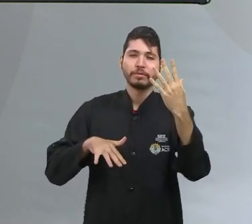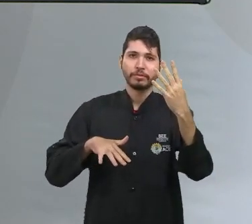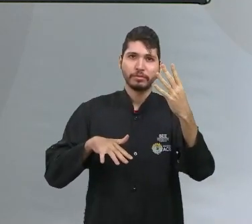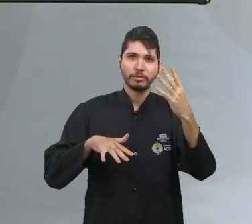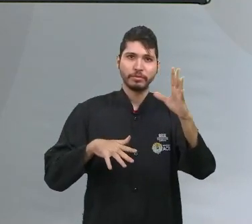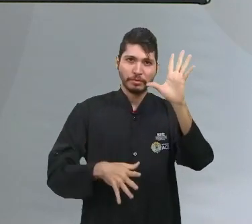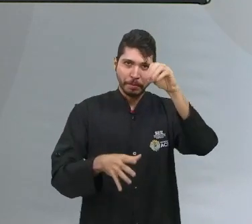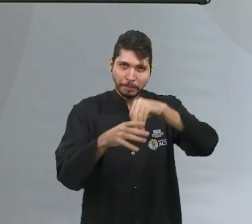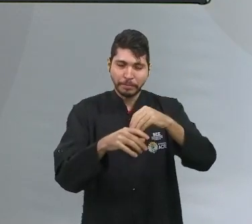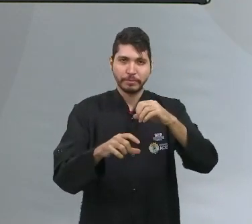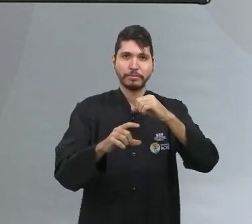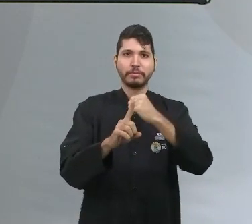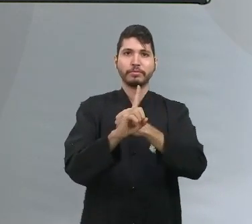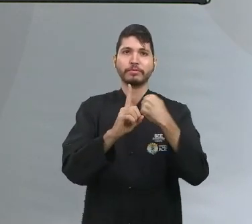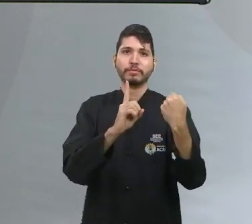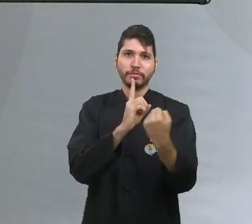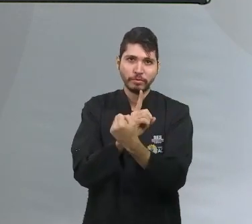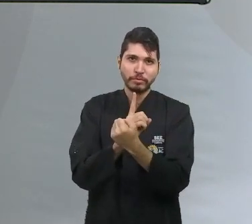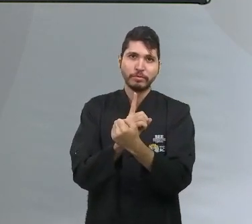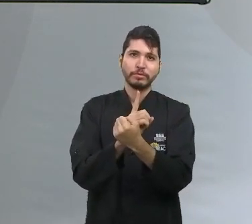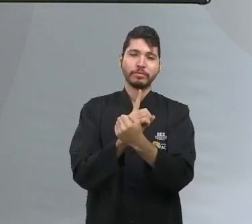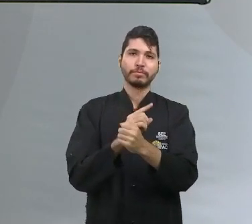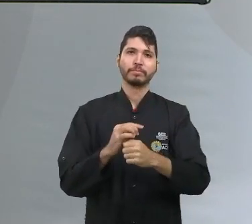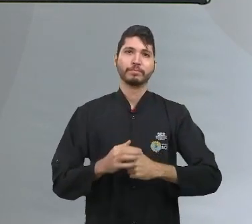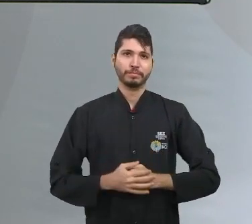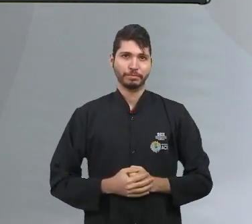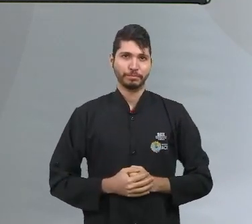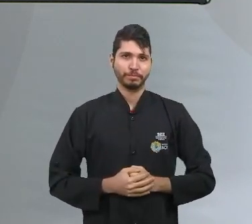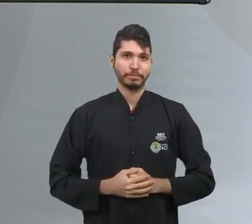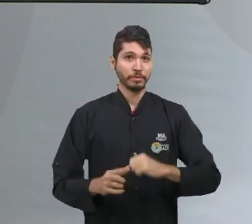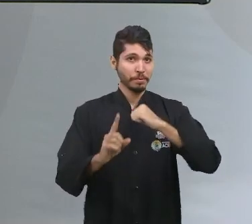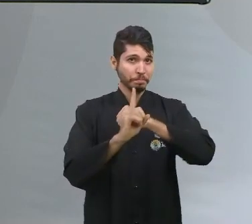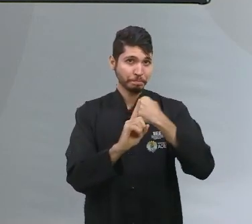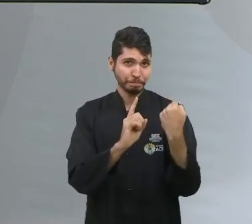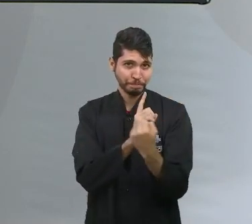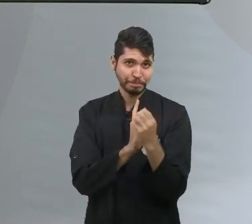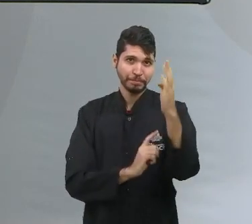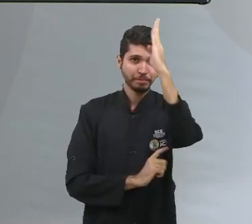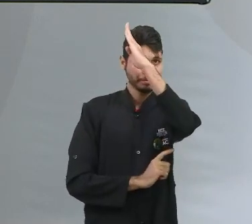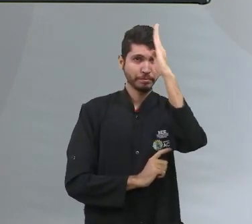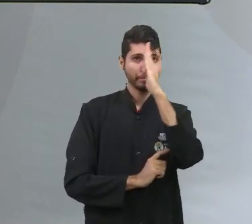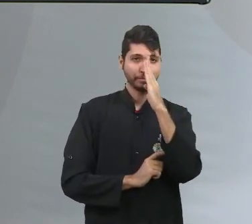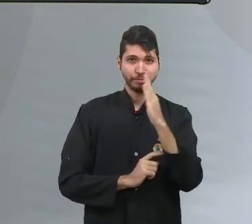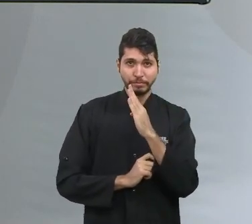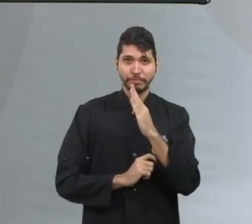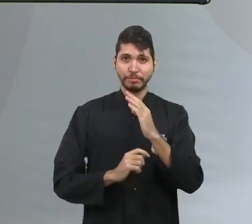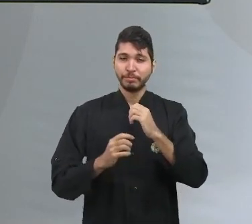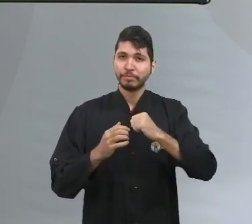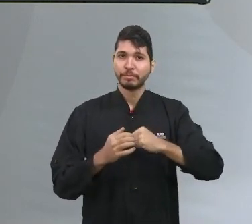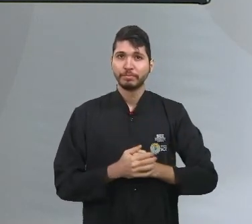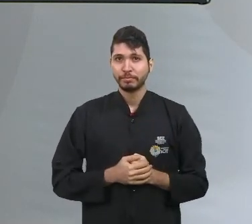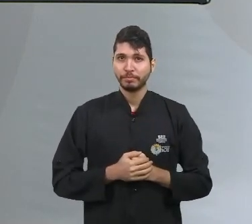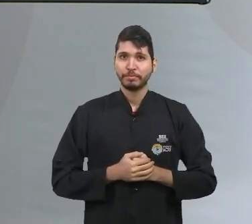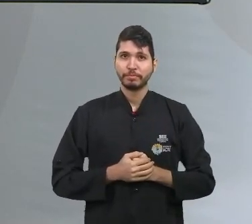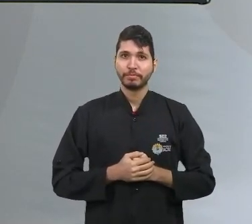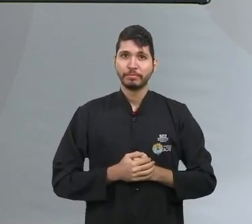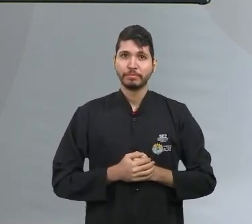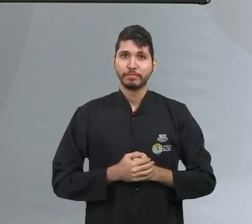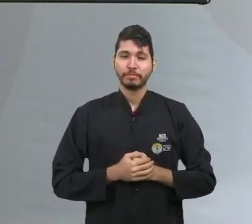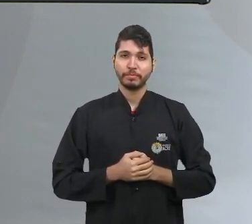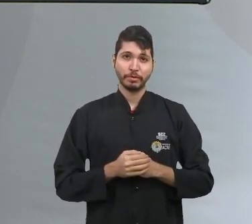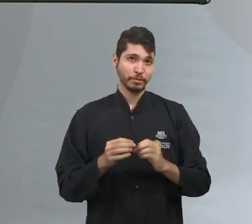politicamente falando, a sociedade brasileira, ela transcendeu a sua condição colonial.